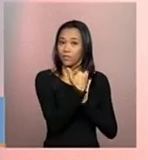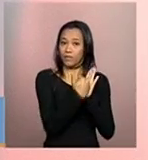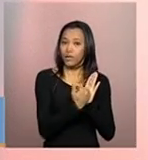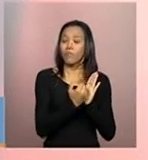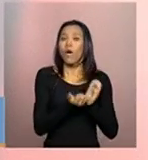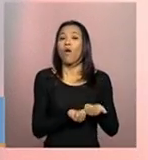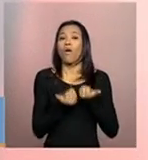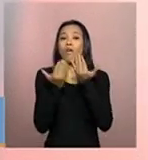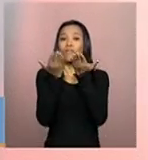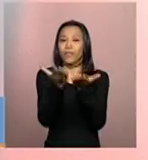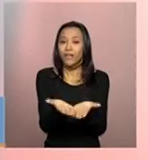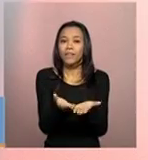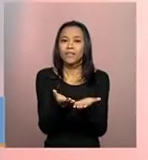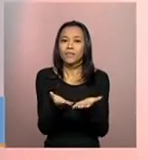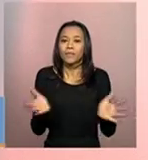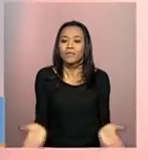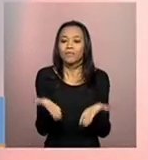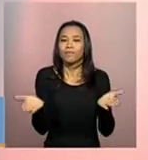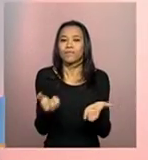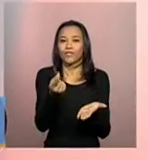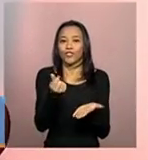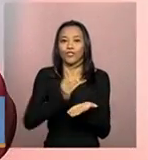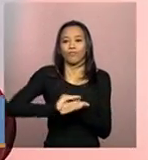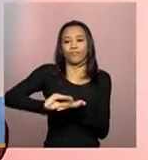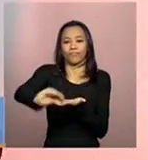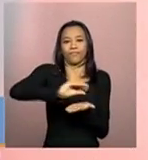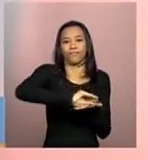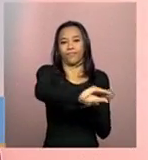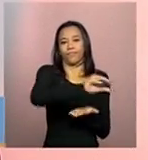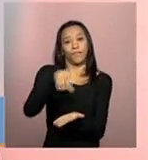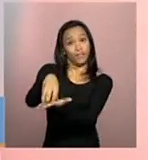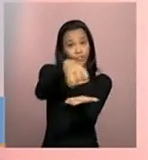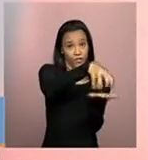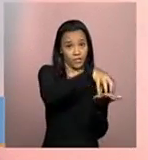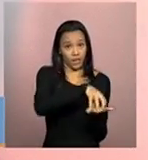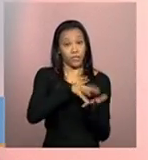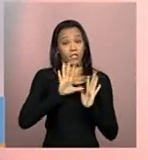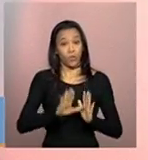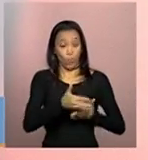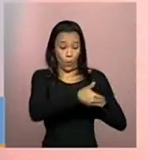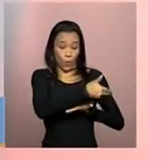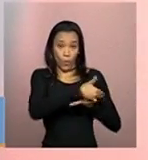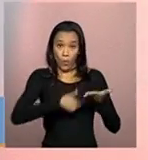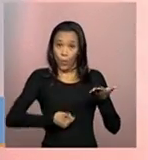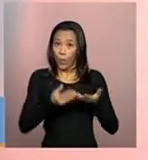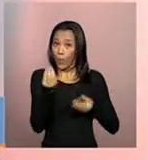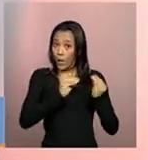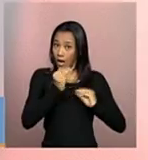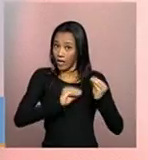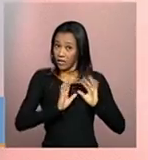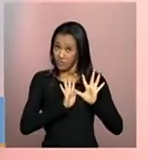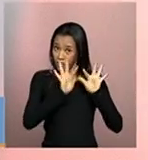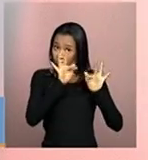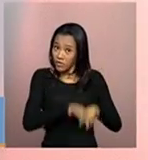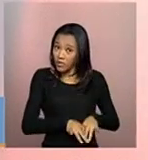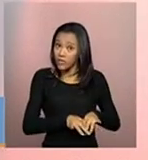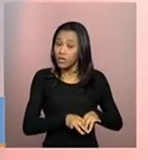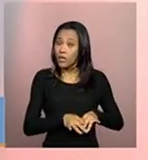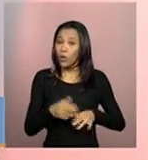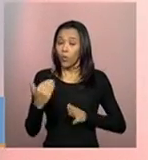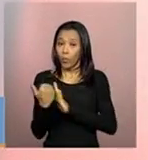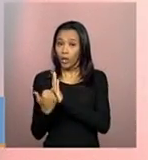oferece o incentivo financeiro. Agora, o cadastro nacional, por outro lado, ele não se encerra com o encerramento do programa.